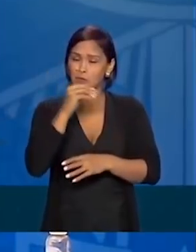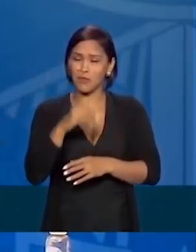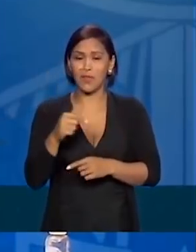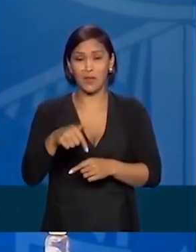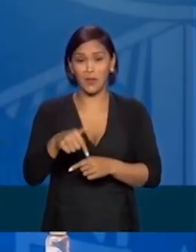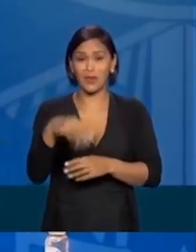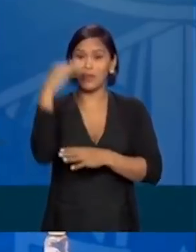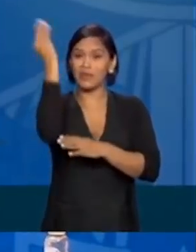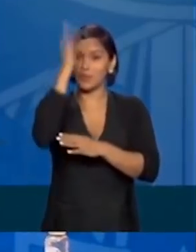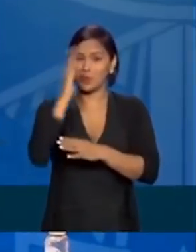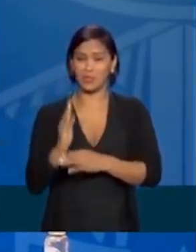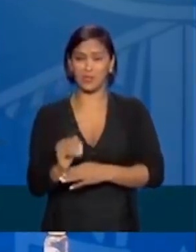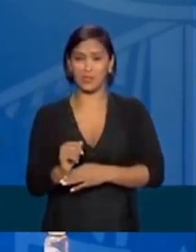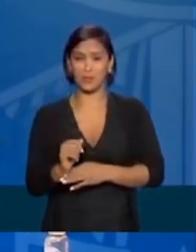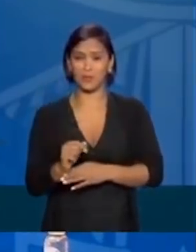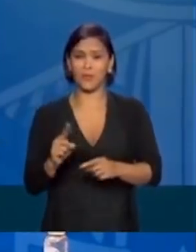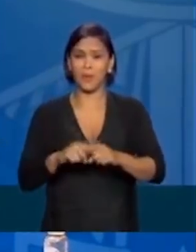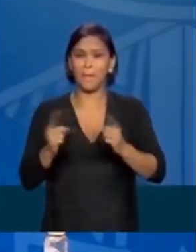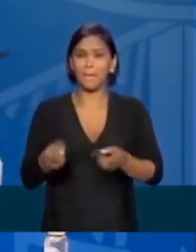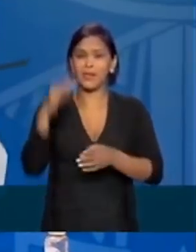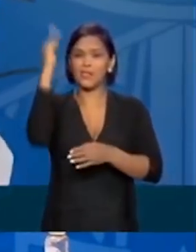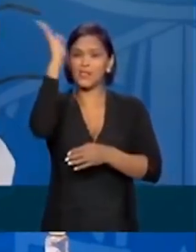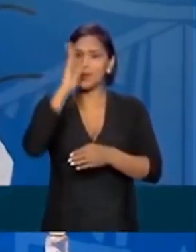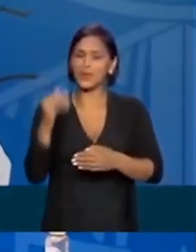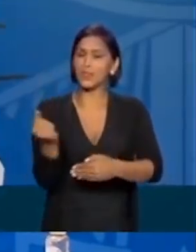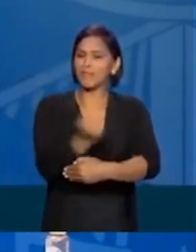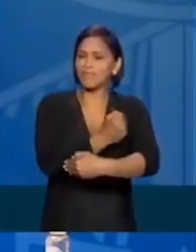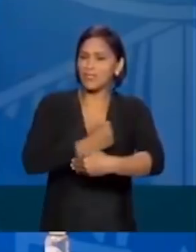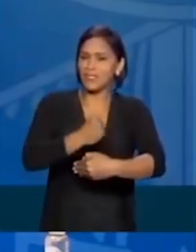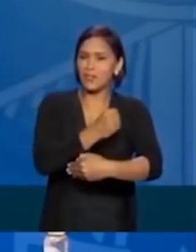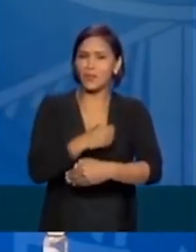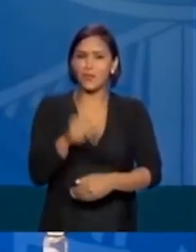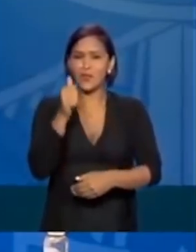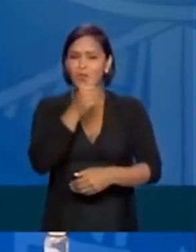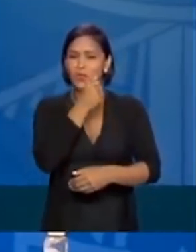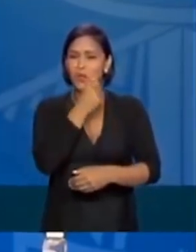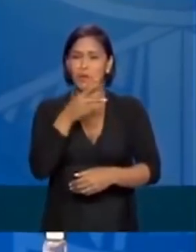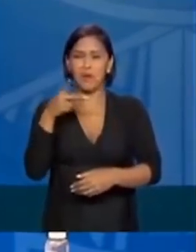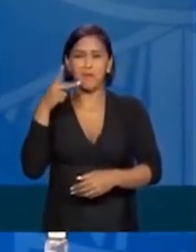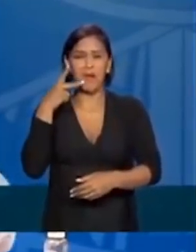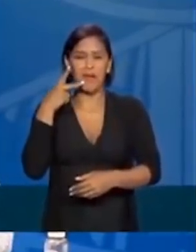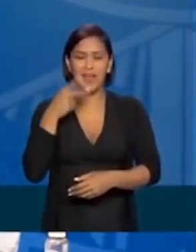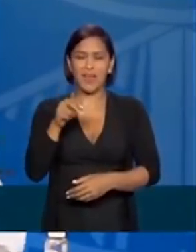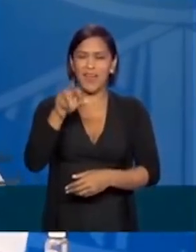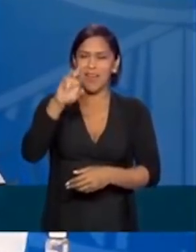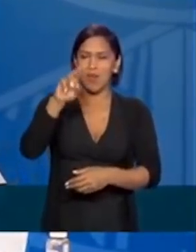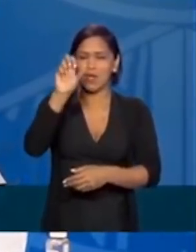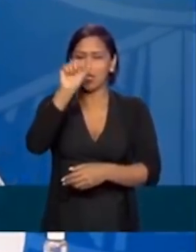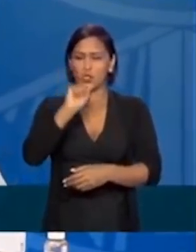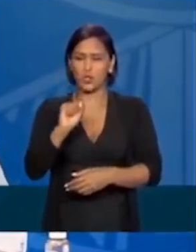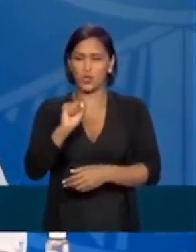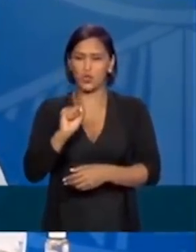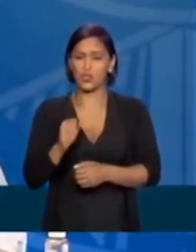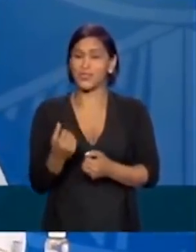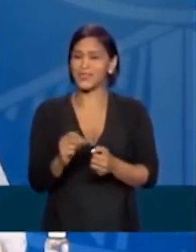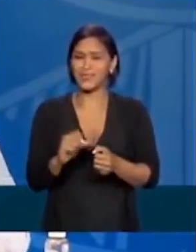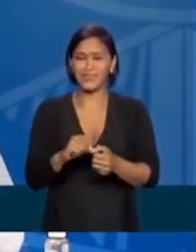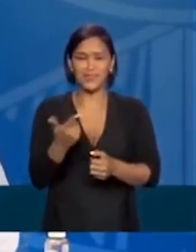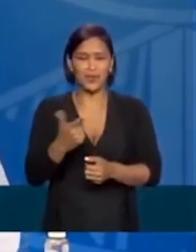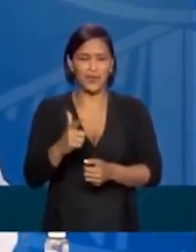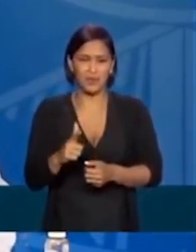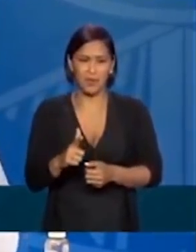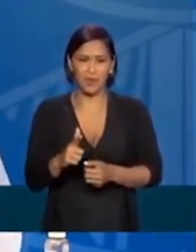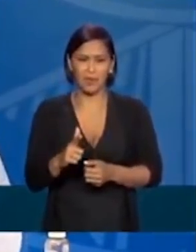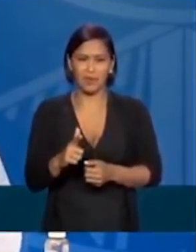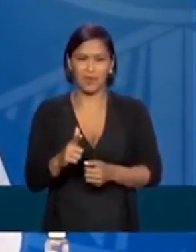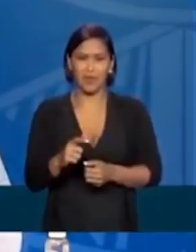não faz uma receita de bolo do Amapá ao Rio Grande do Sul, se a gente não faz isso, imagina